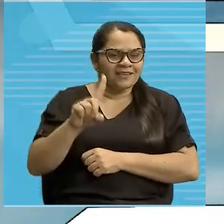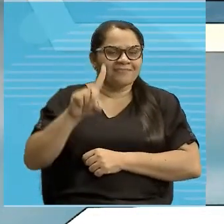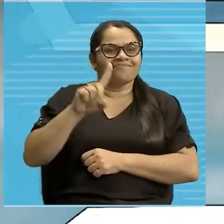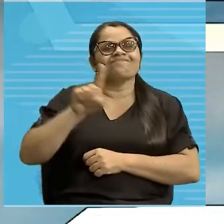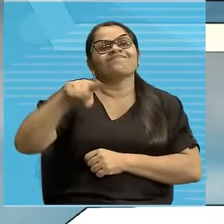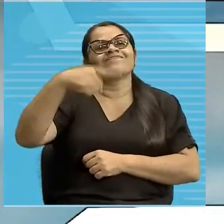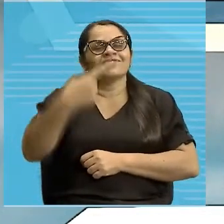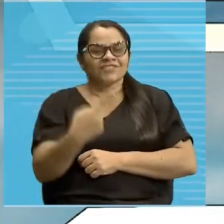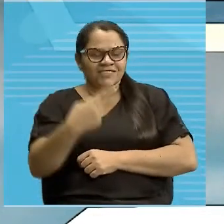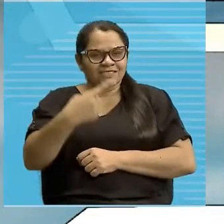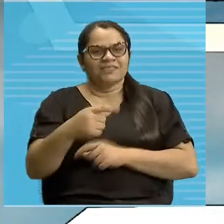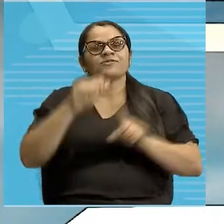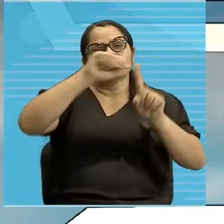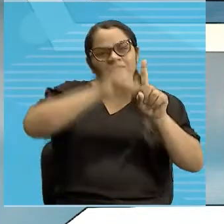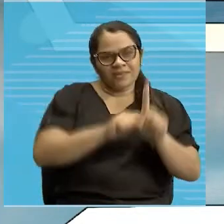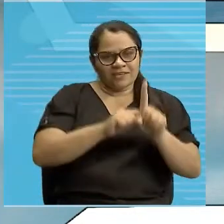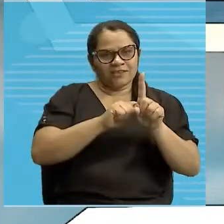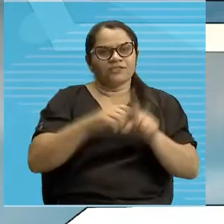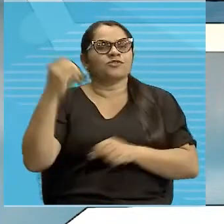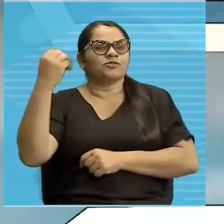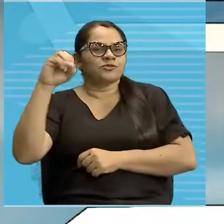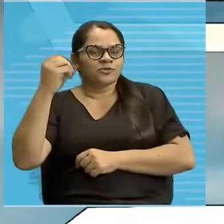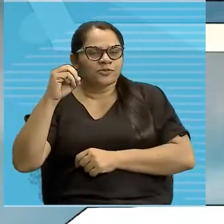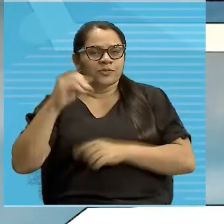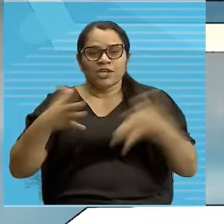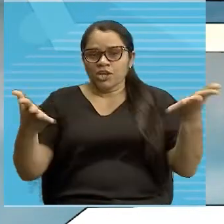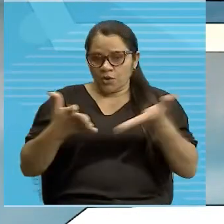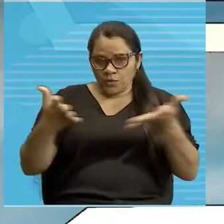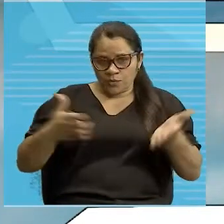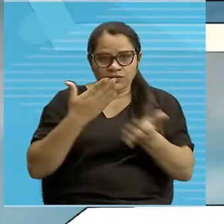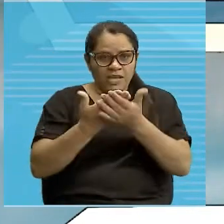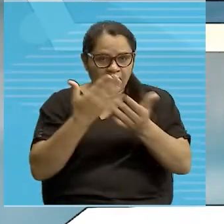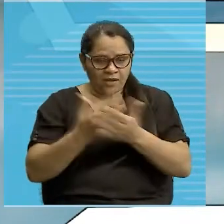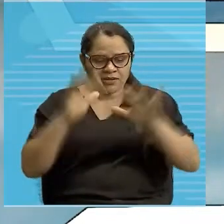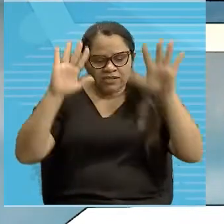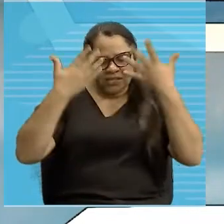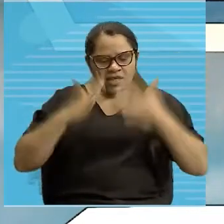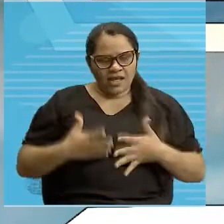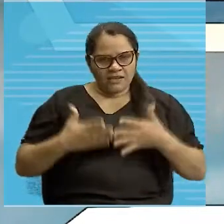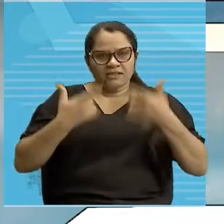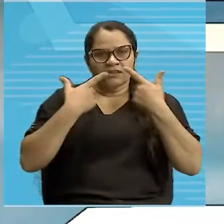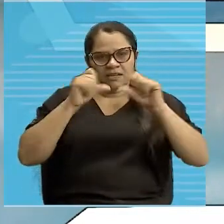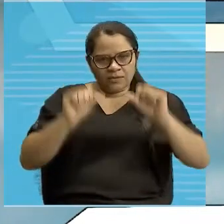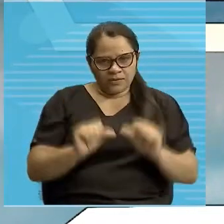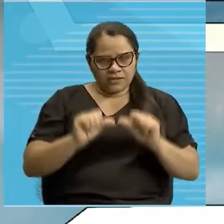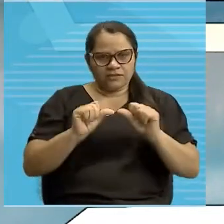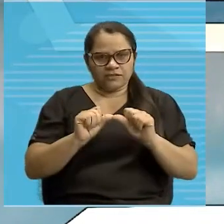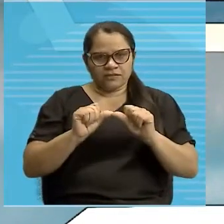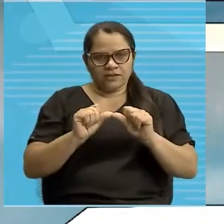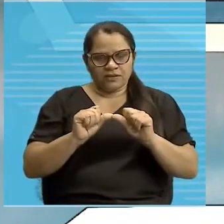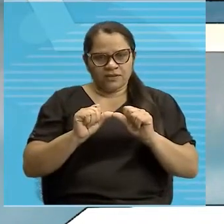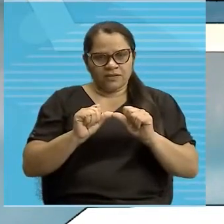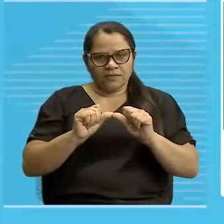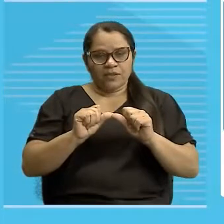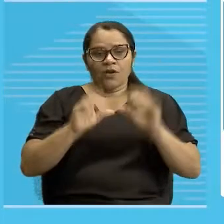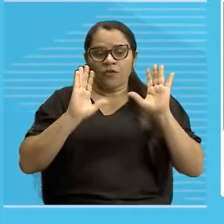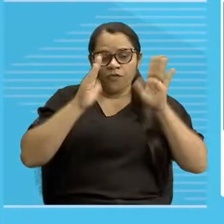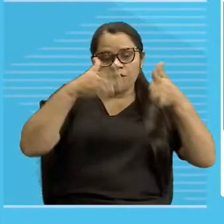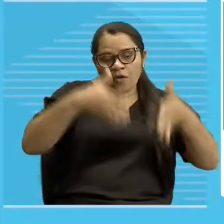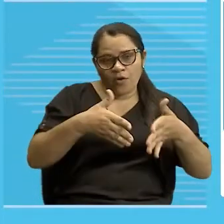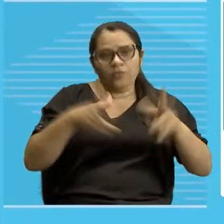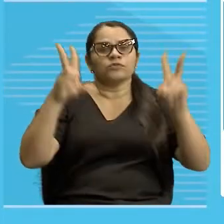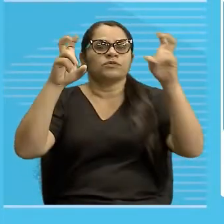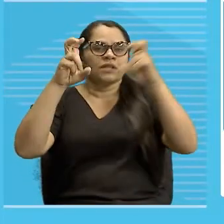E vamos nós aqui na nossa aula de análise linguística, continuando o estudo do pronome, queridos